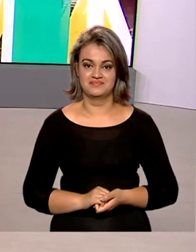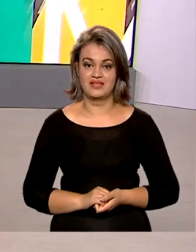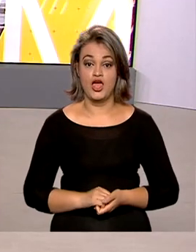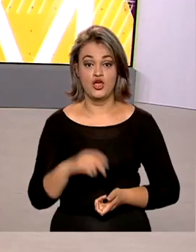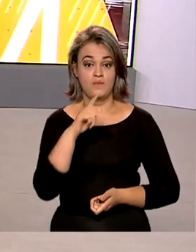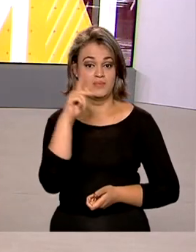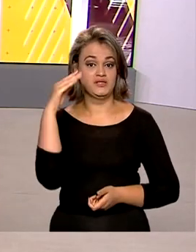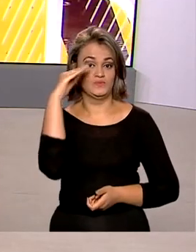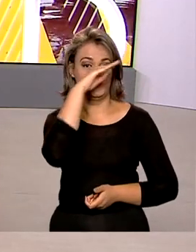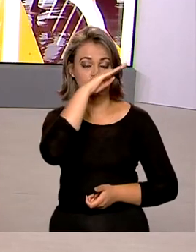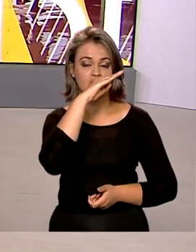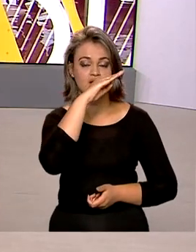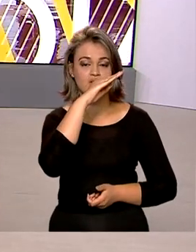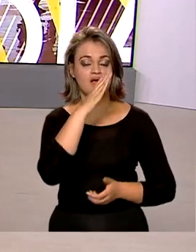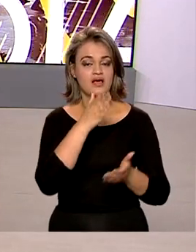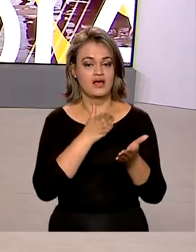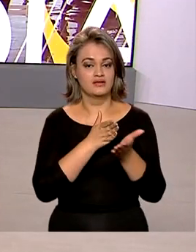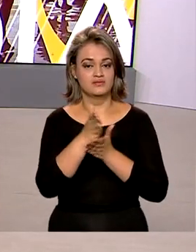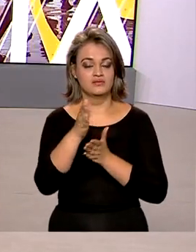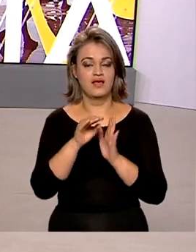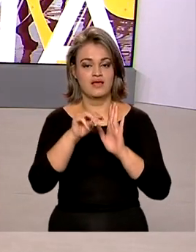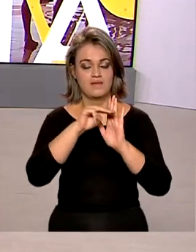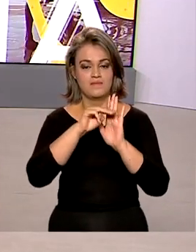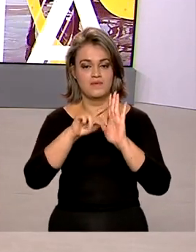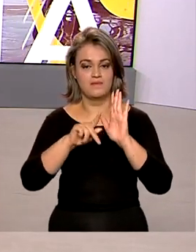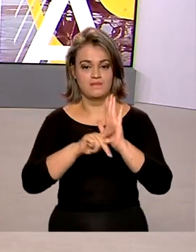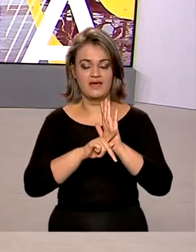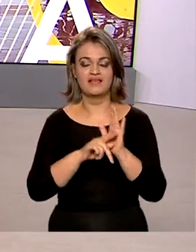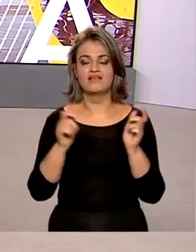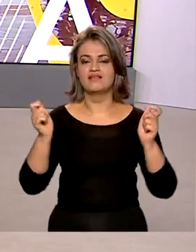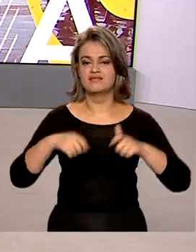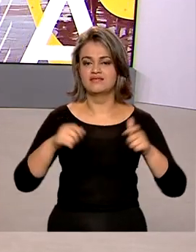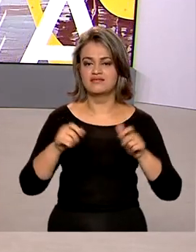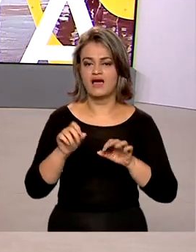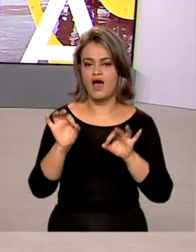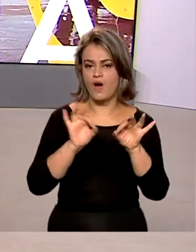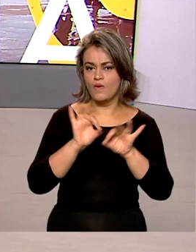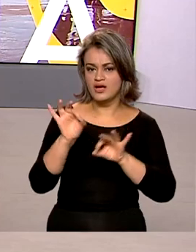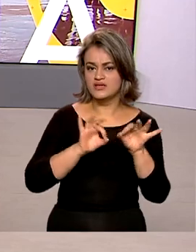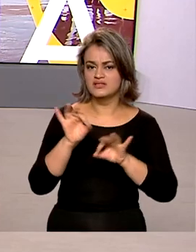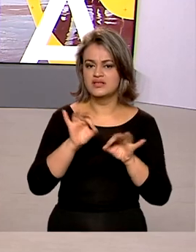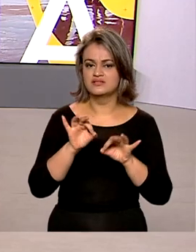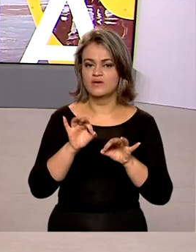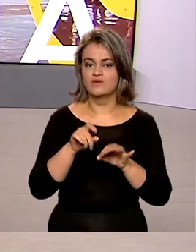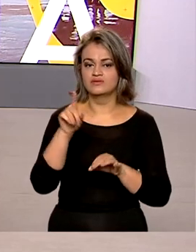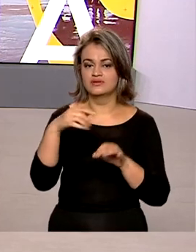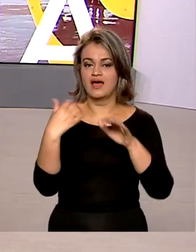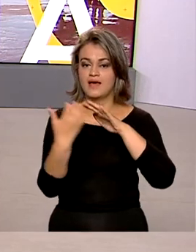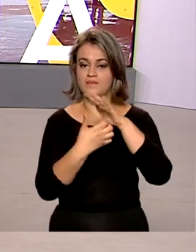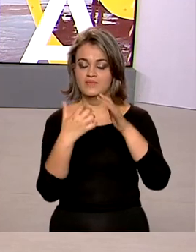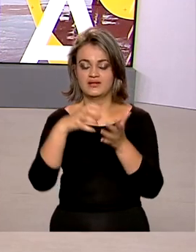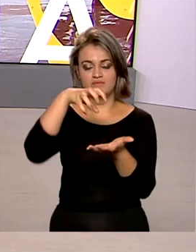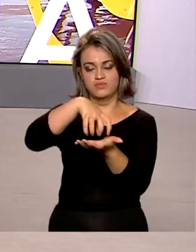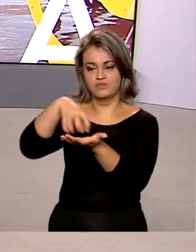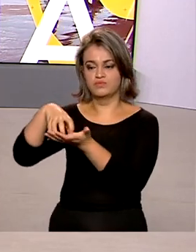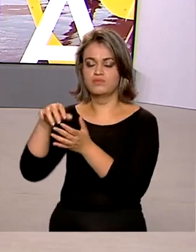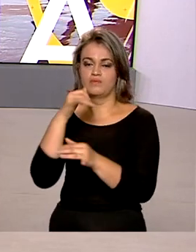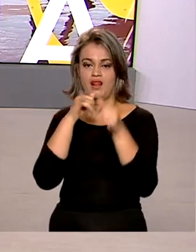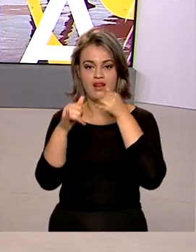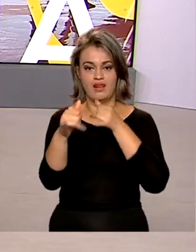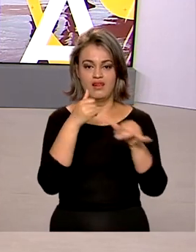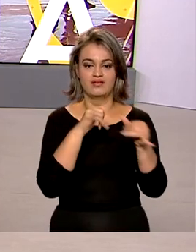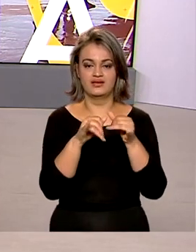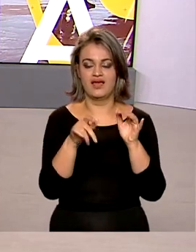O presidente Jair Bolsonaro sancionou a medida provisória que possibilita a desestatização da empresa Centrais Elétricas